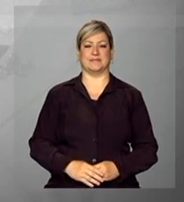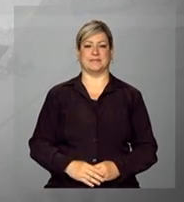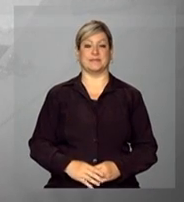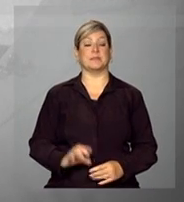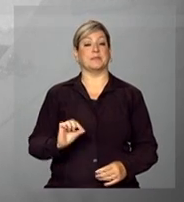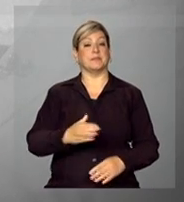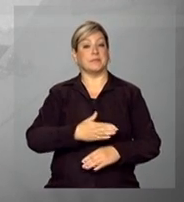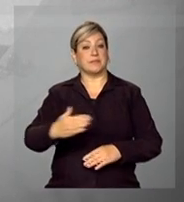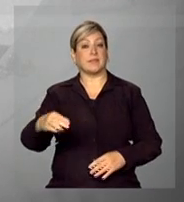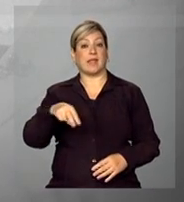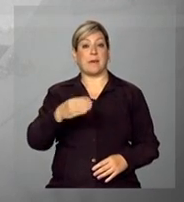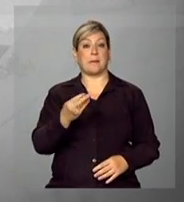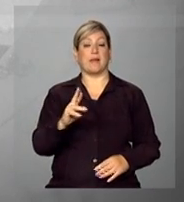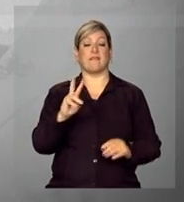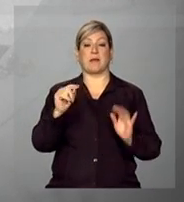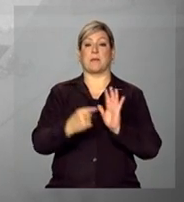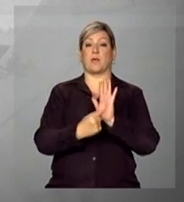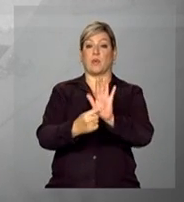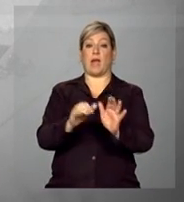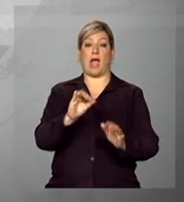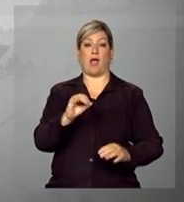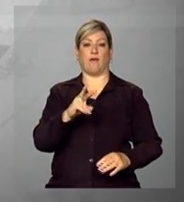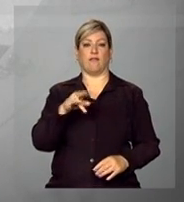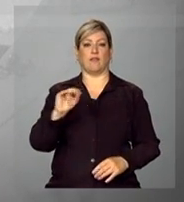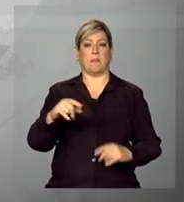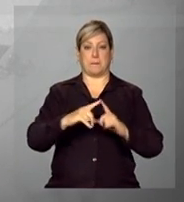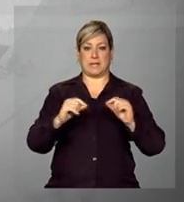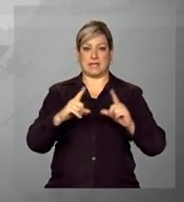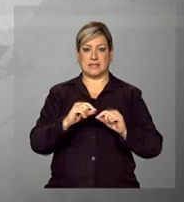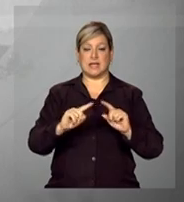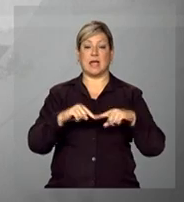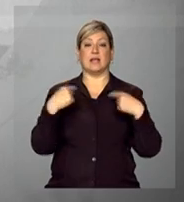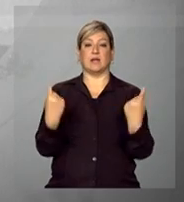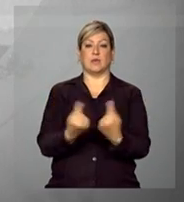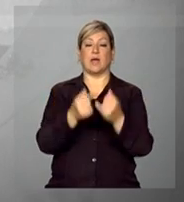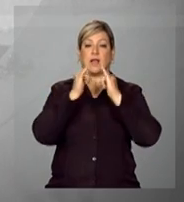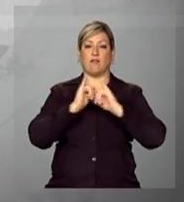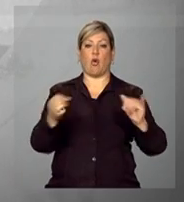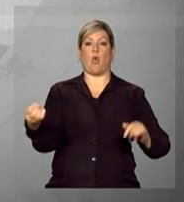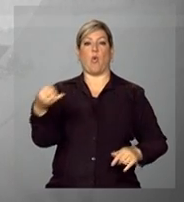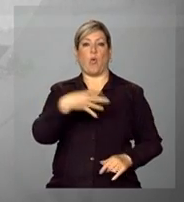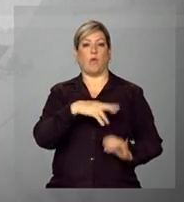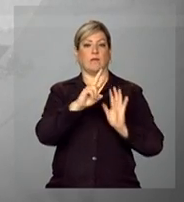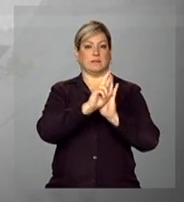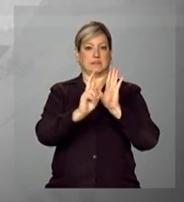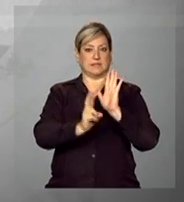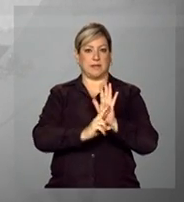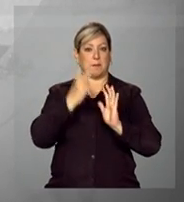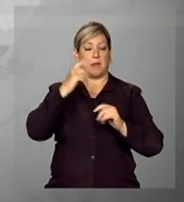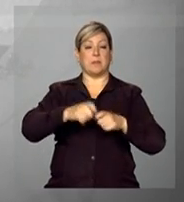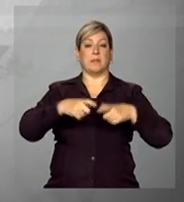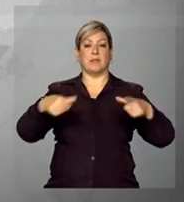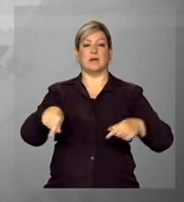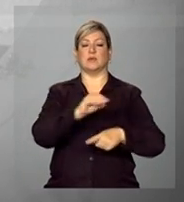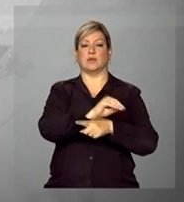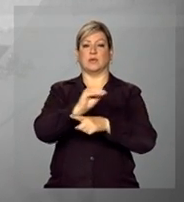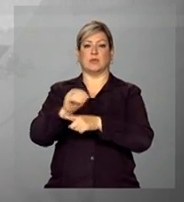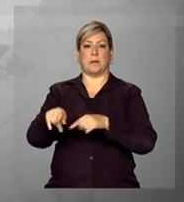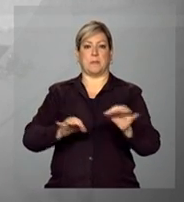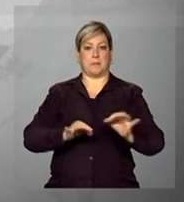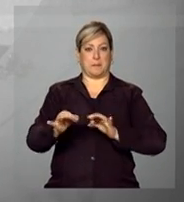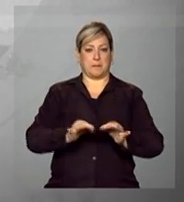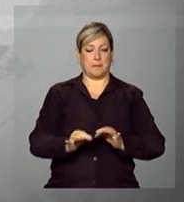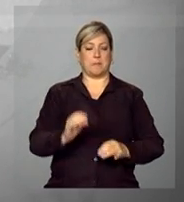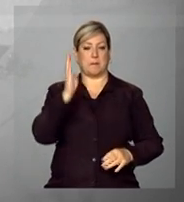E logo mais a NBR vai transmitir ao vivo de Brasília a cerimônia de anúncio de novas medidas para ampliar o atendimento do Plano